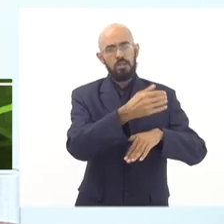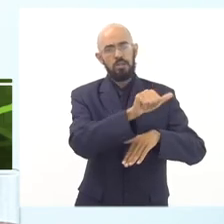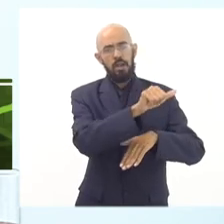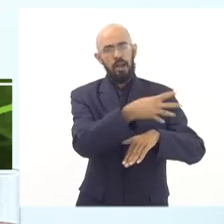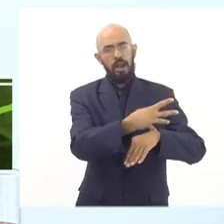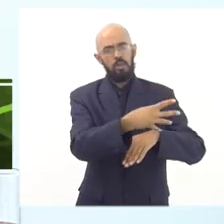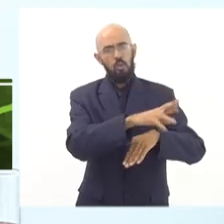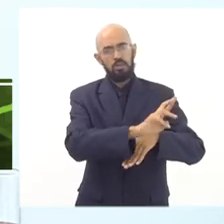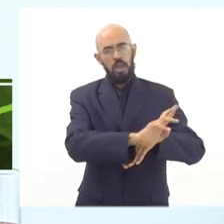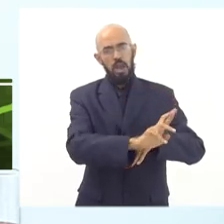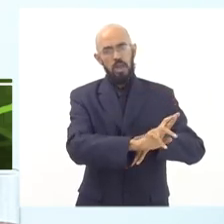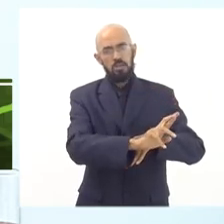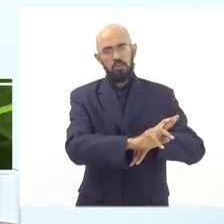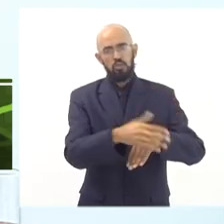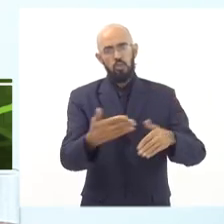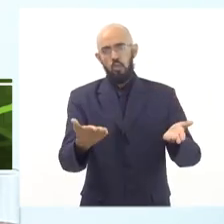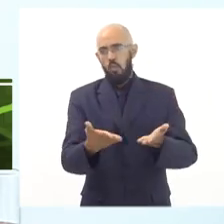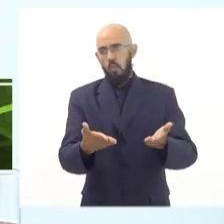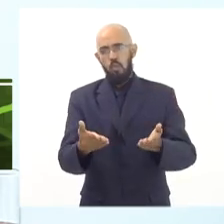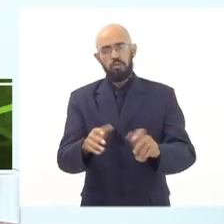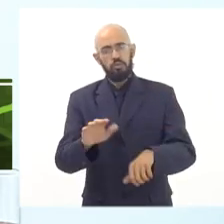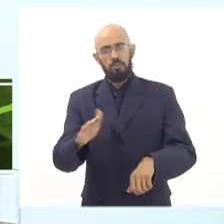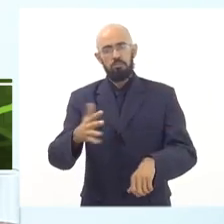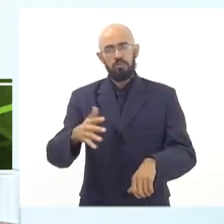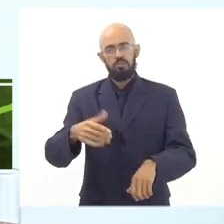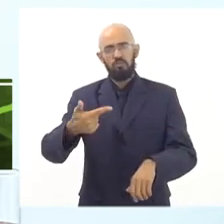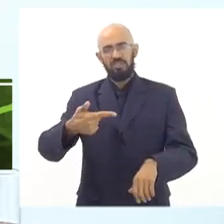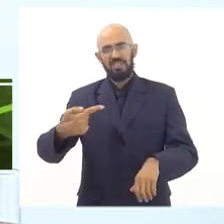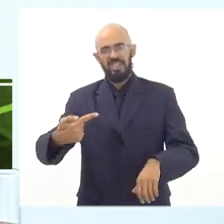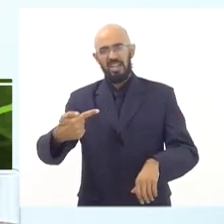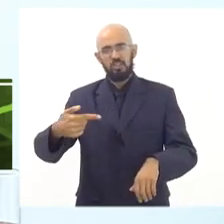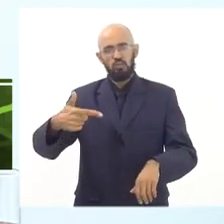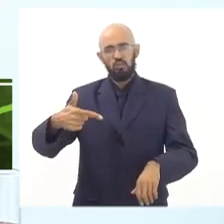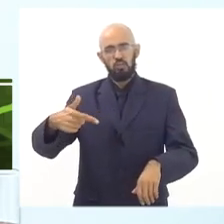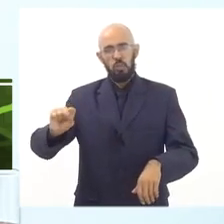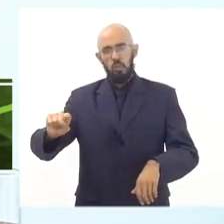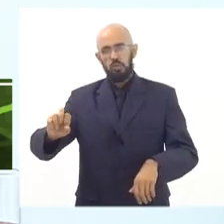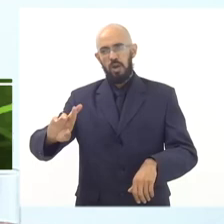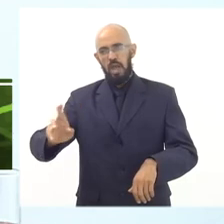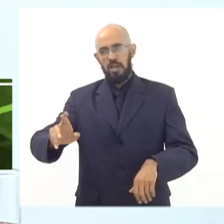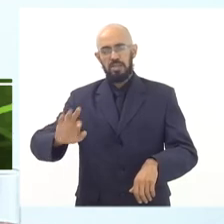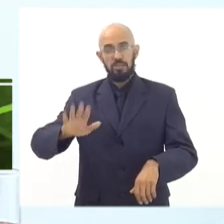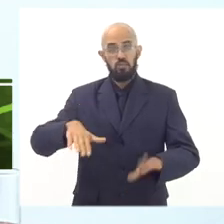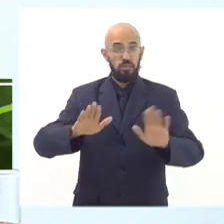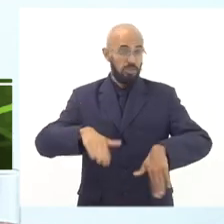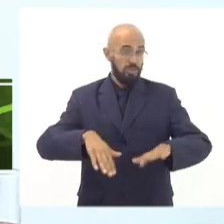R 15, e hoje a gente não consegue encontrar por menos de R 27, R$ 28, R$